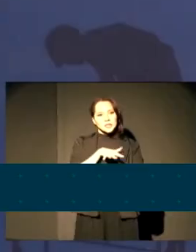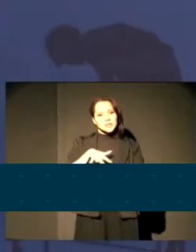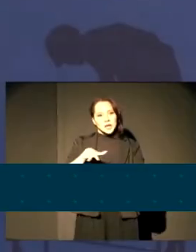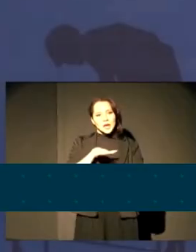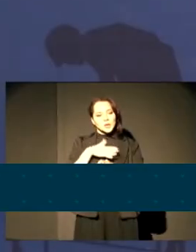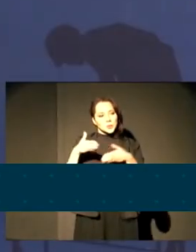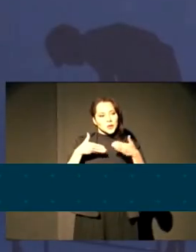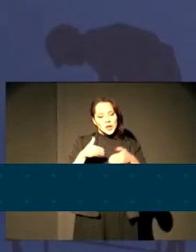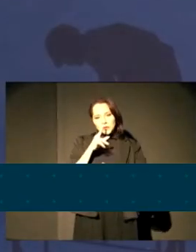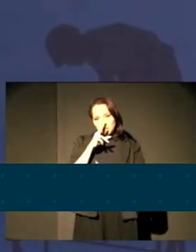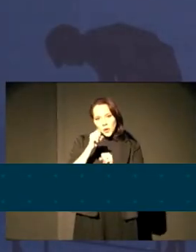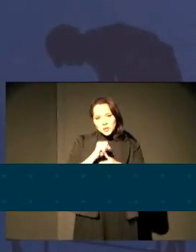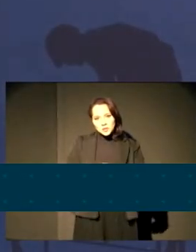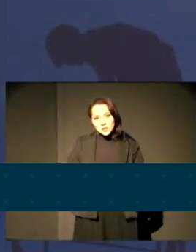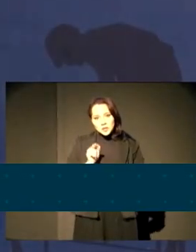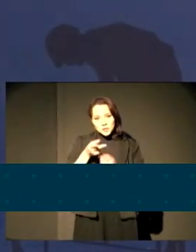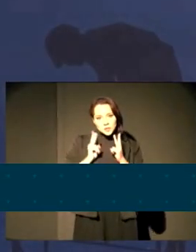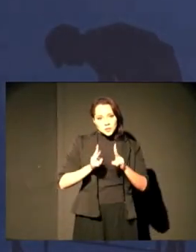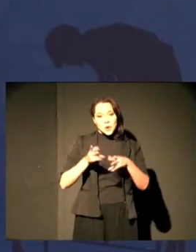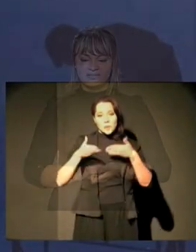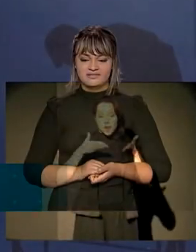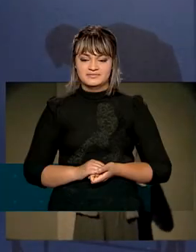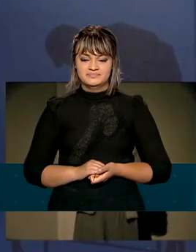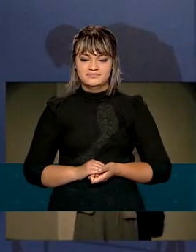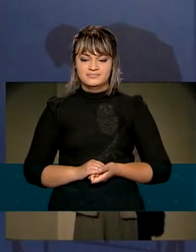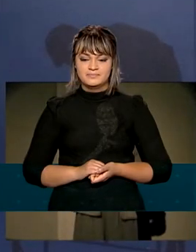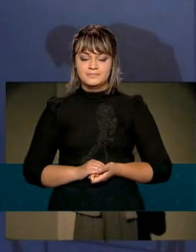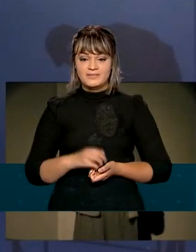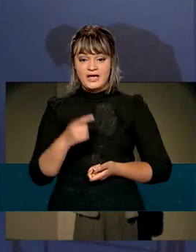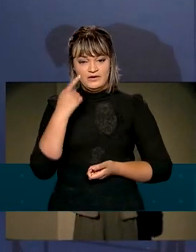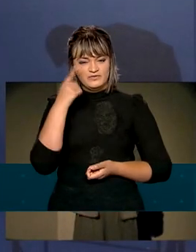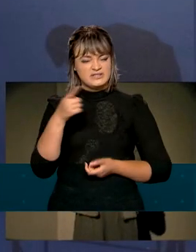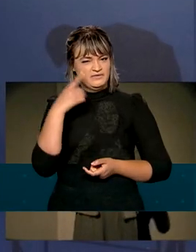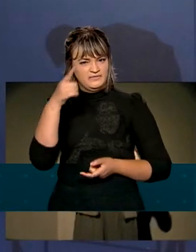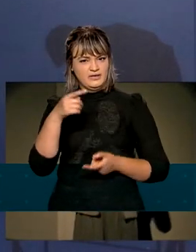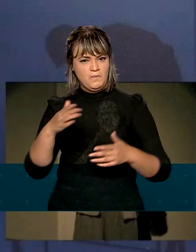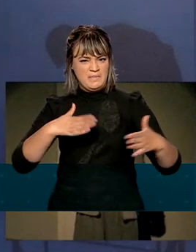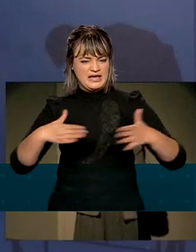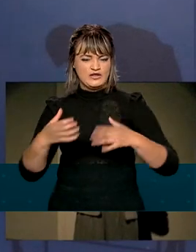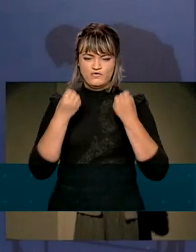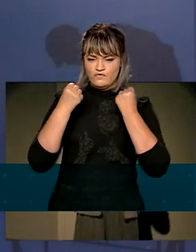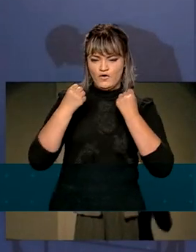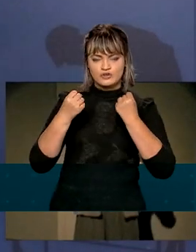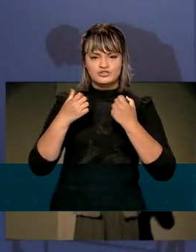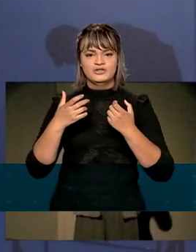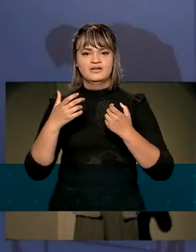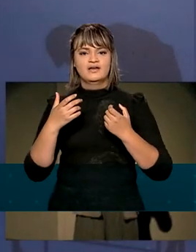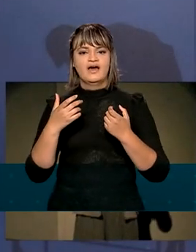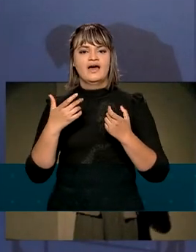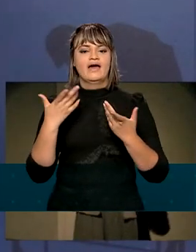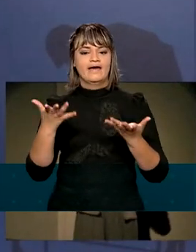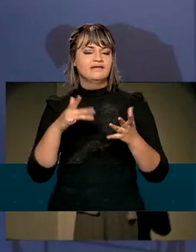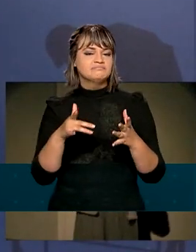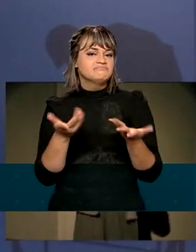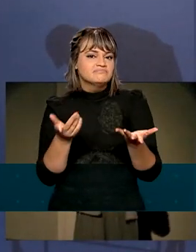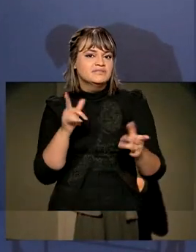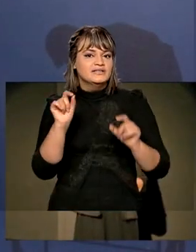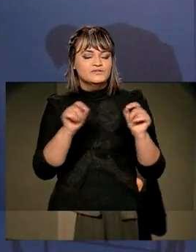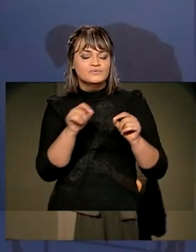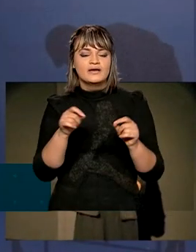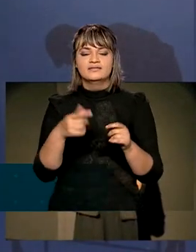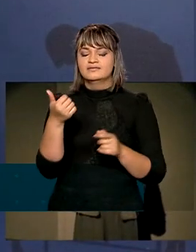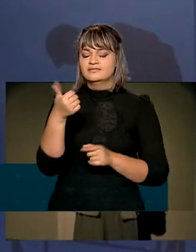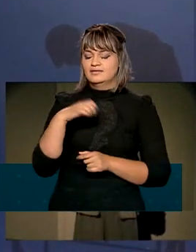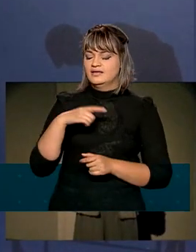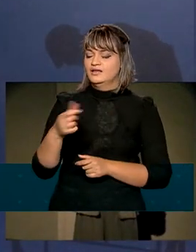Vocês vão manter o mercado brasileiro forte, o mercado que mais emprega, o mercado que simplesmente mexe com